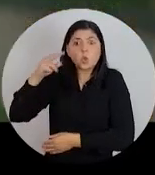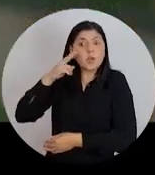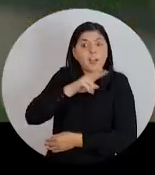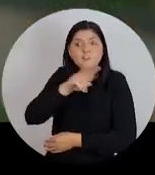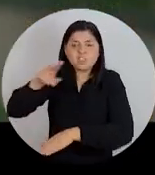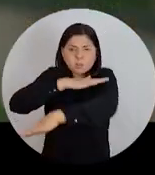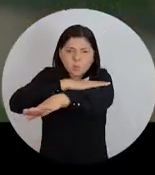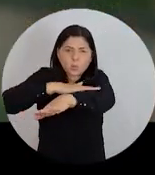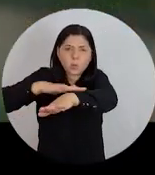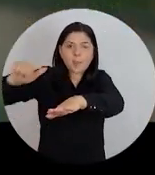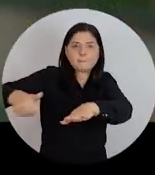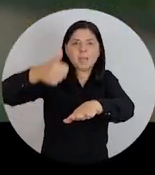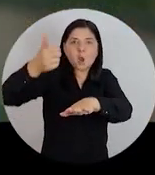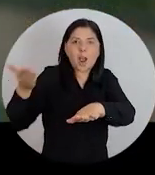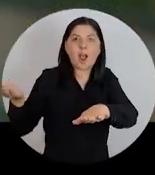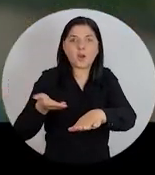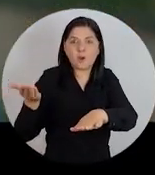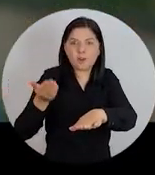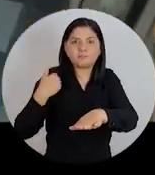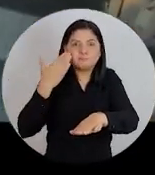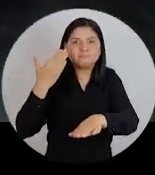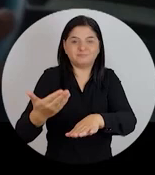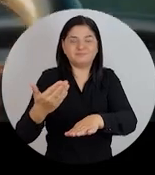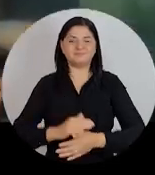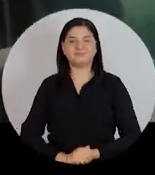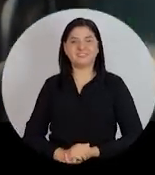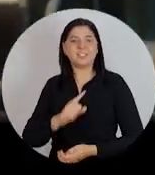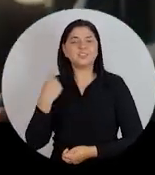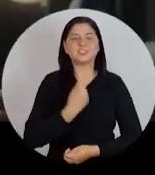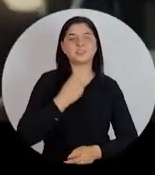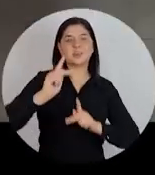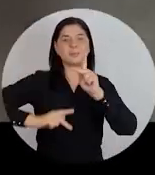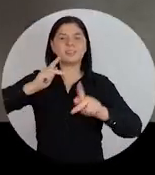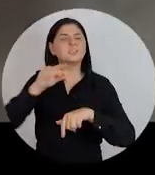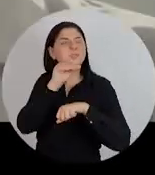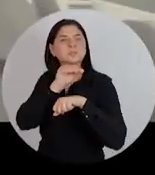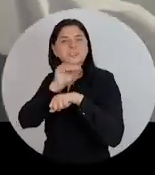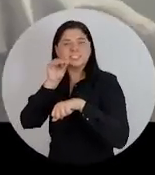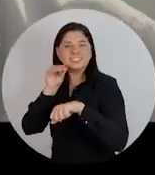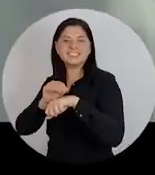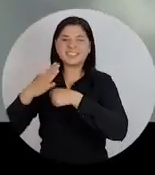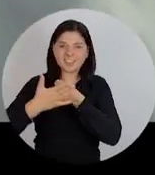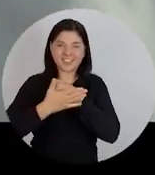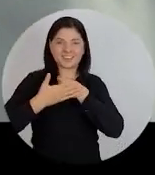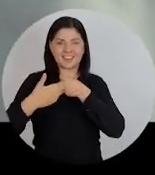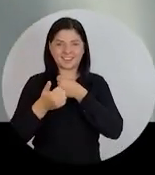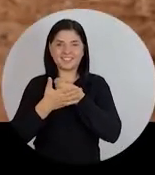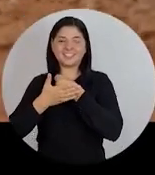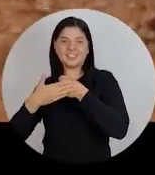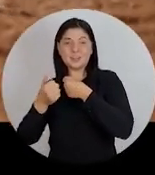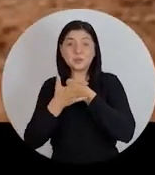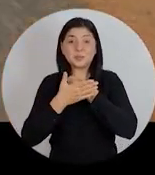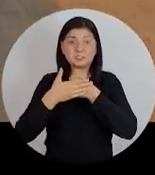estradas melhores, derrotais, como agora a gente tem. Nossa gente está sendo tratada com carinho